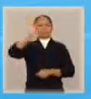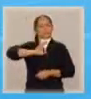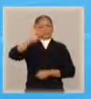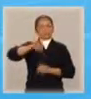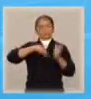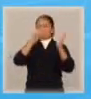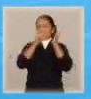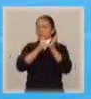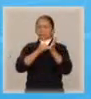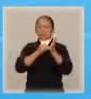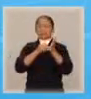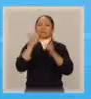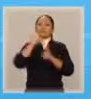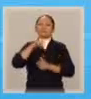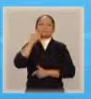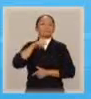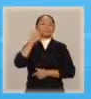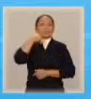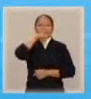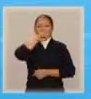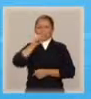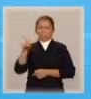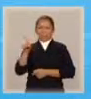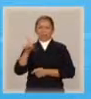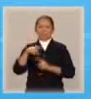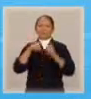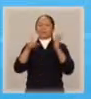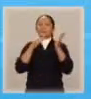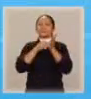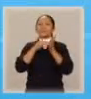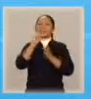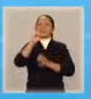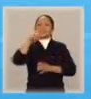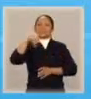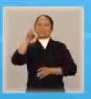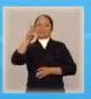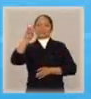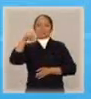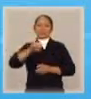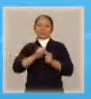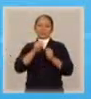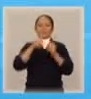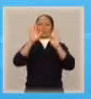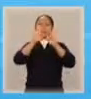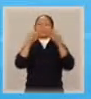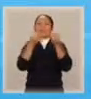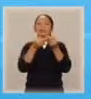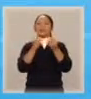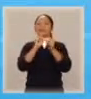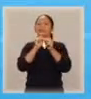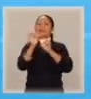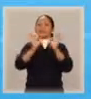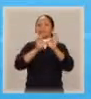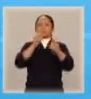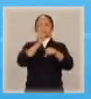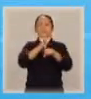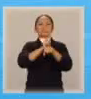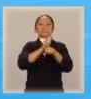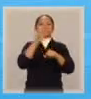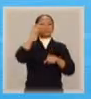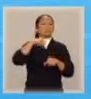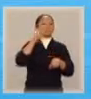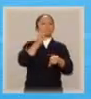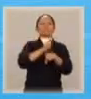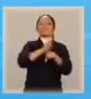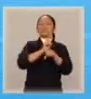dos casos e a maior incidência da síndrome de alienação parental é justamente provocada por quem detém única